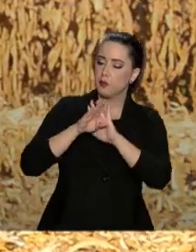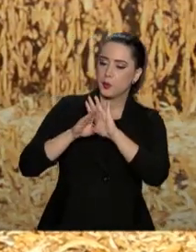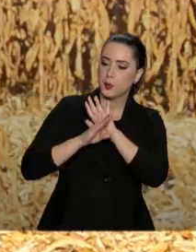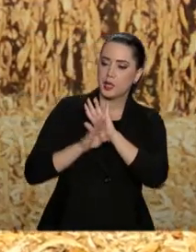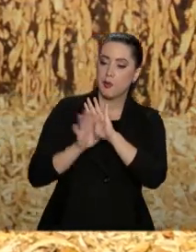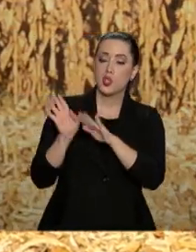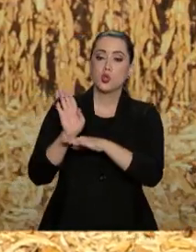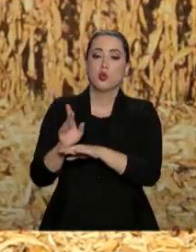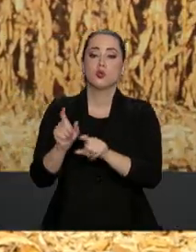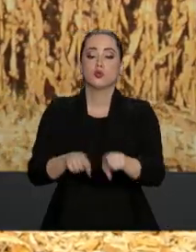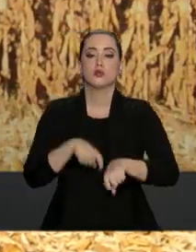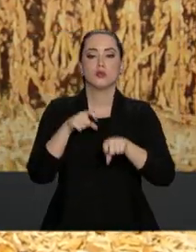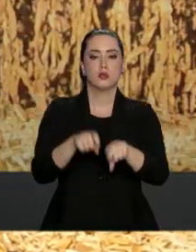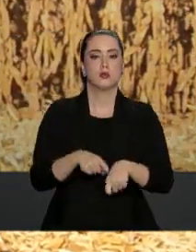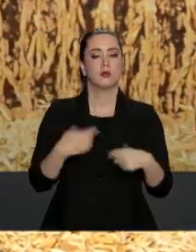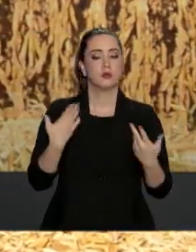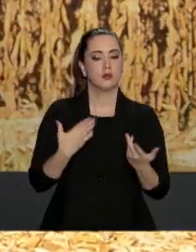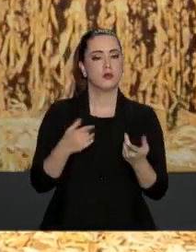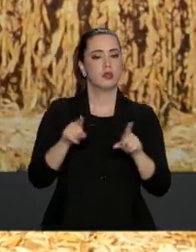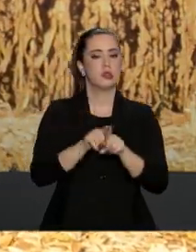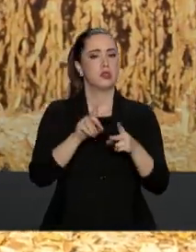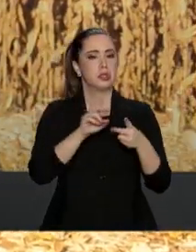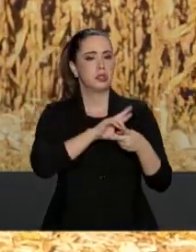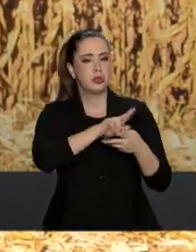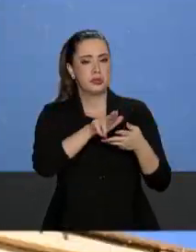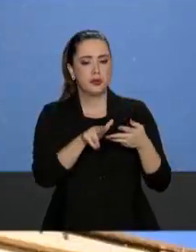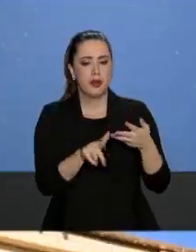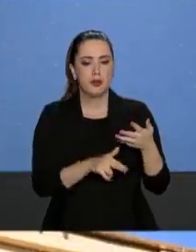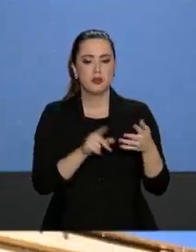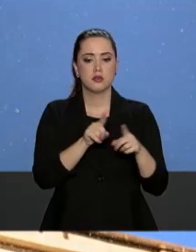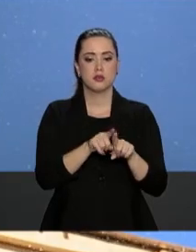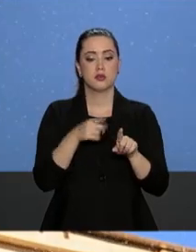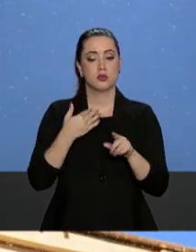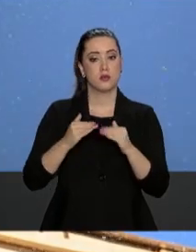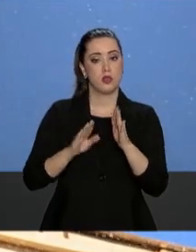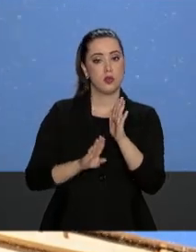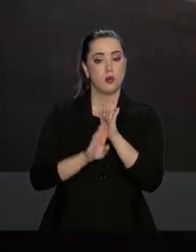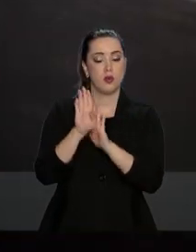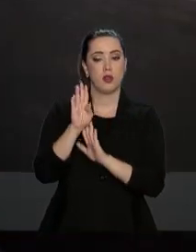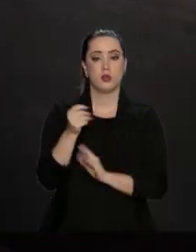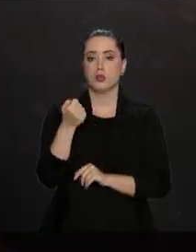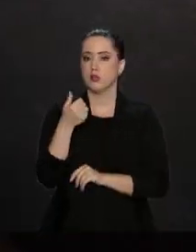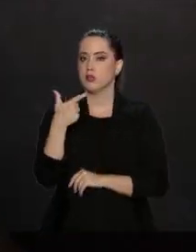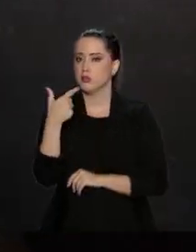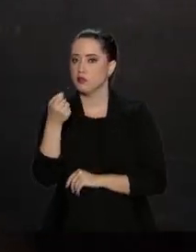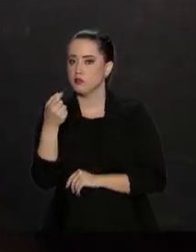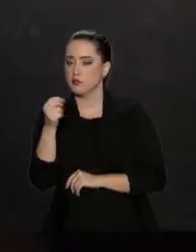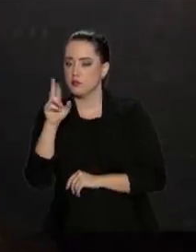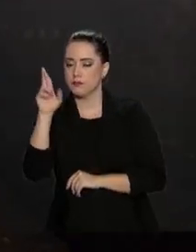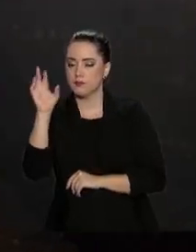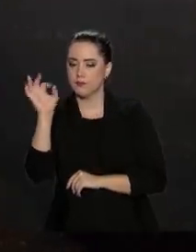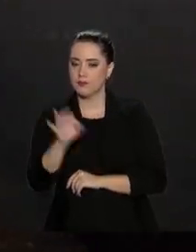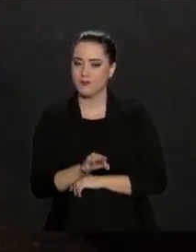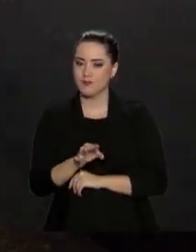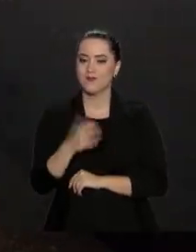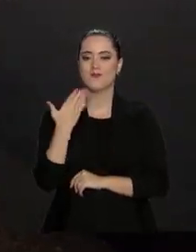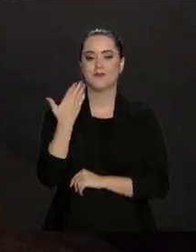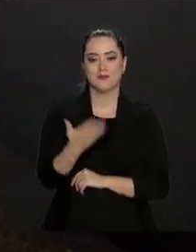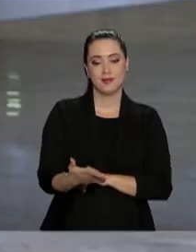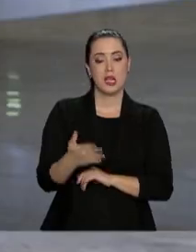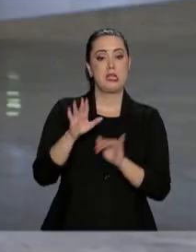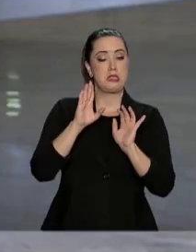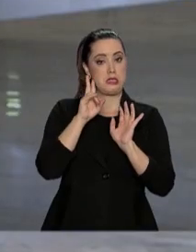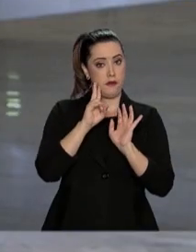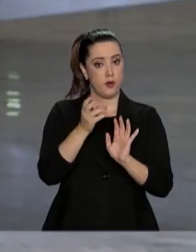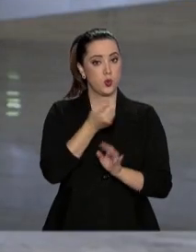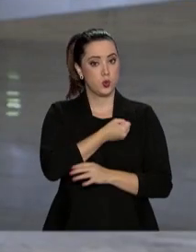agricultura, como o Moderagro e o Prodecop, tiveram alta de quase 200%. Os dados